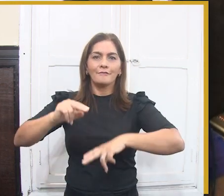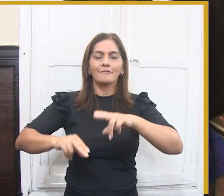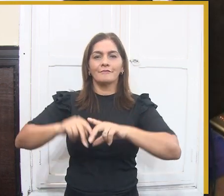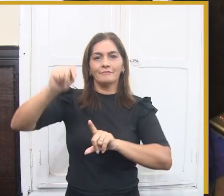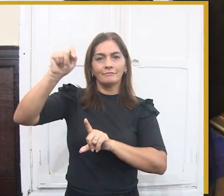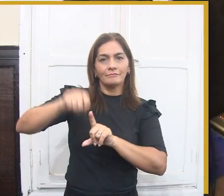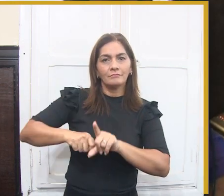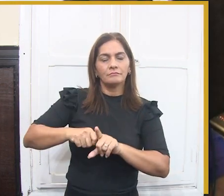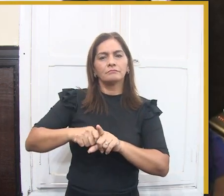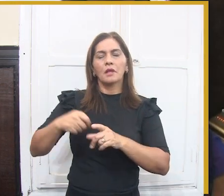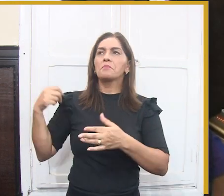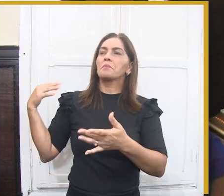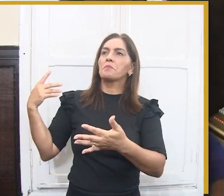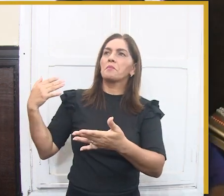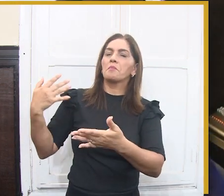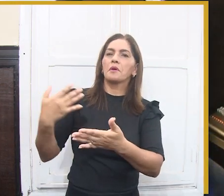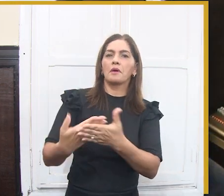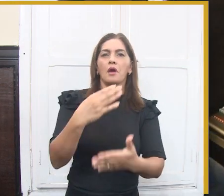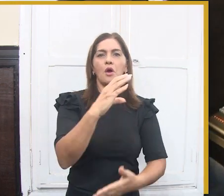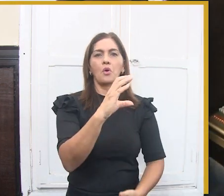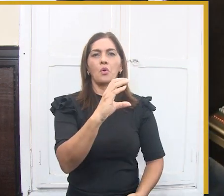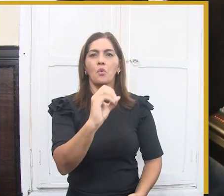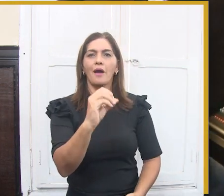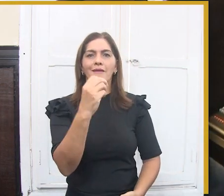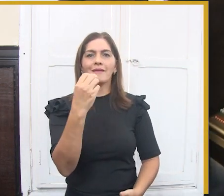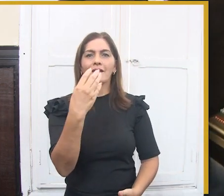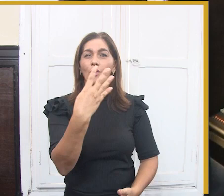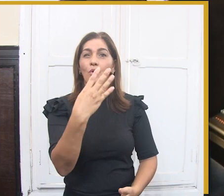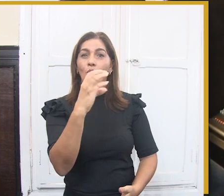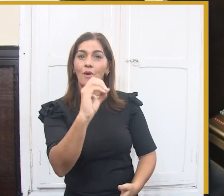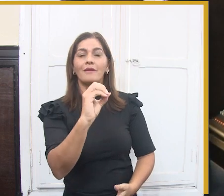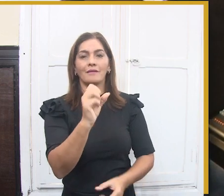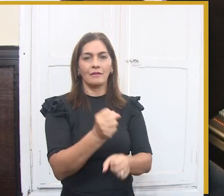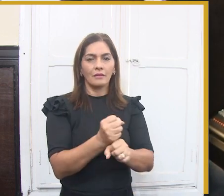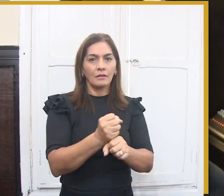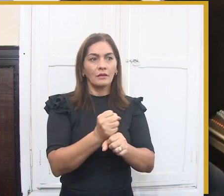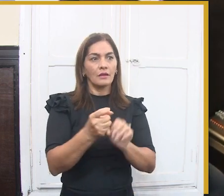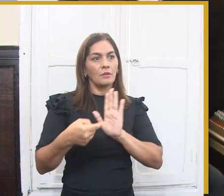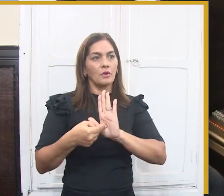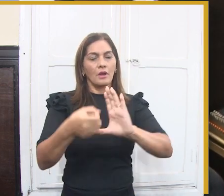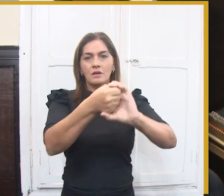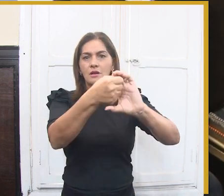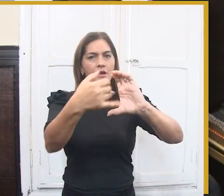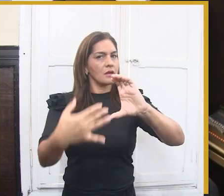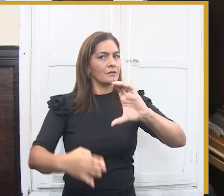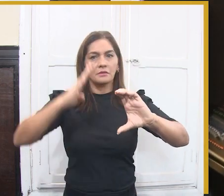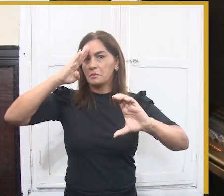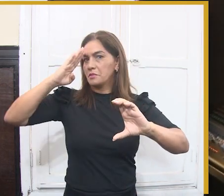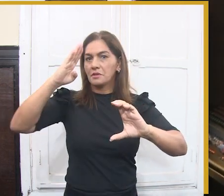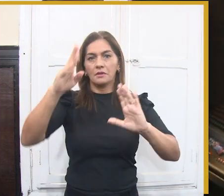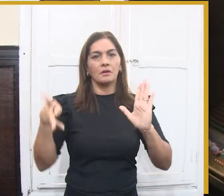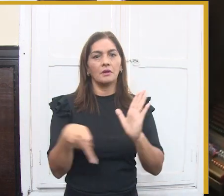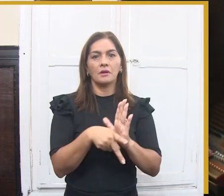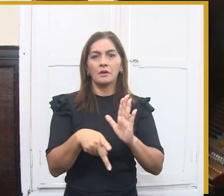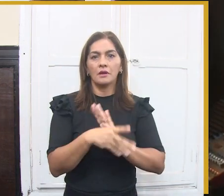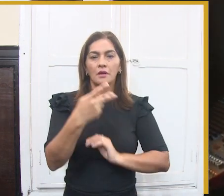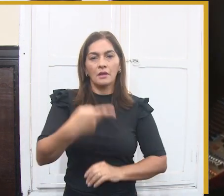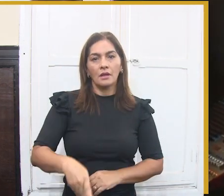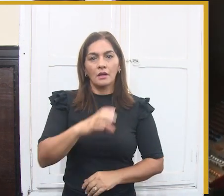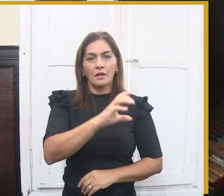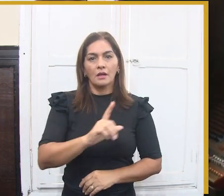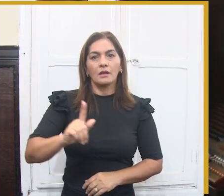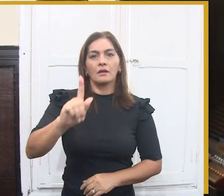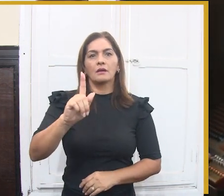cadeia que se envolve, desde a cadeia alimentar, a cadeia de hospedagem, de transporte, de eventos, e que faz o São João ser